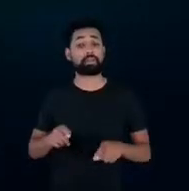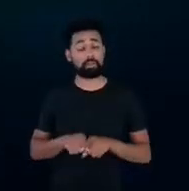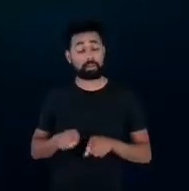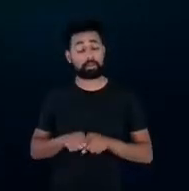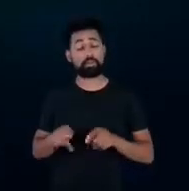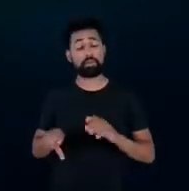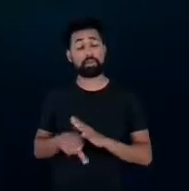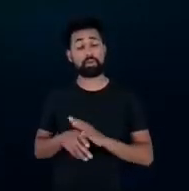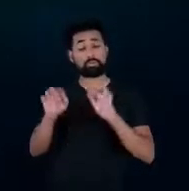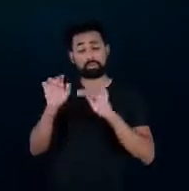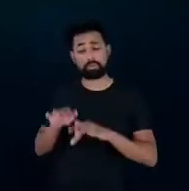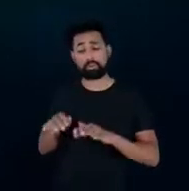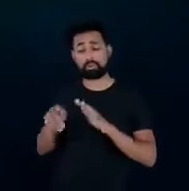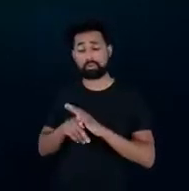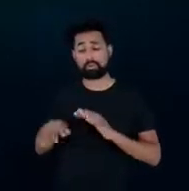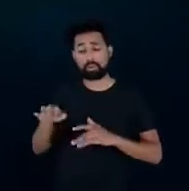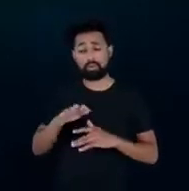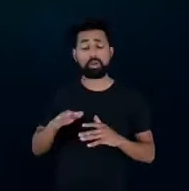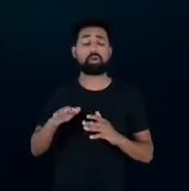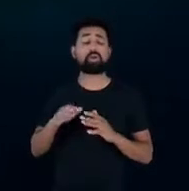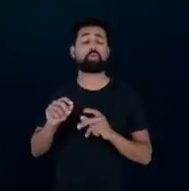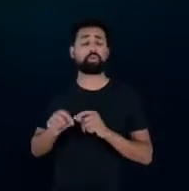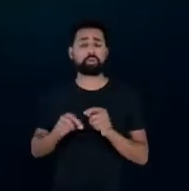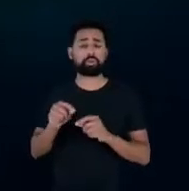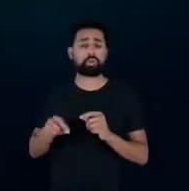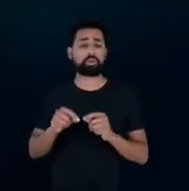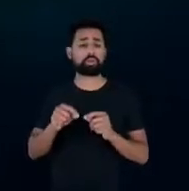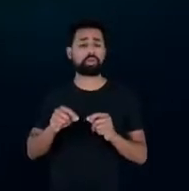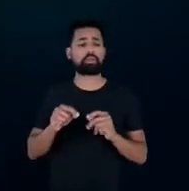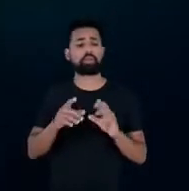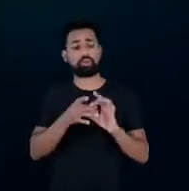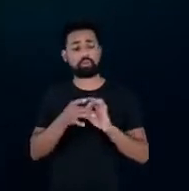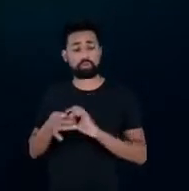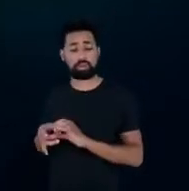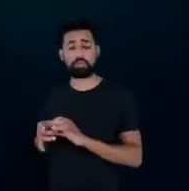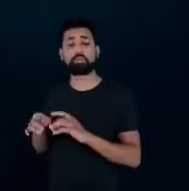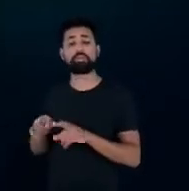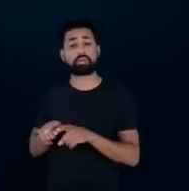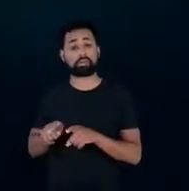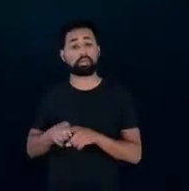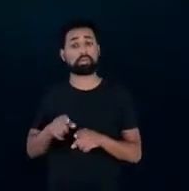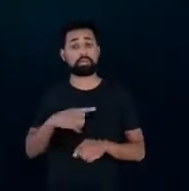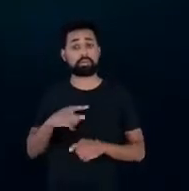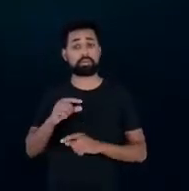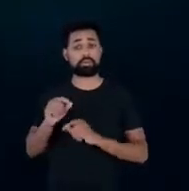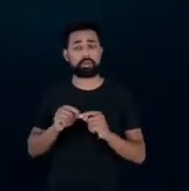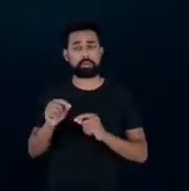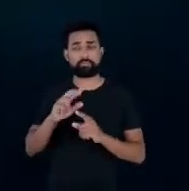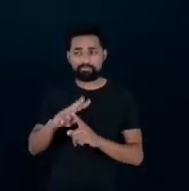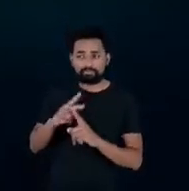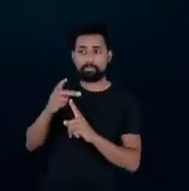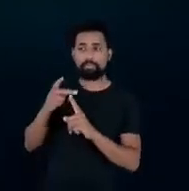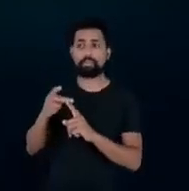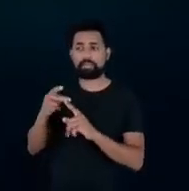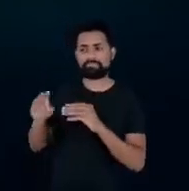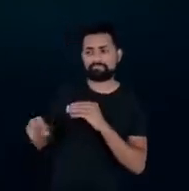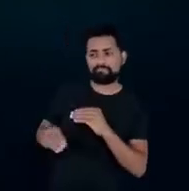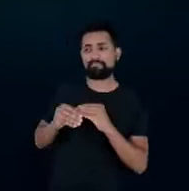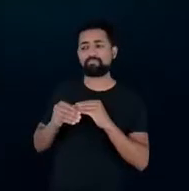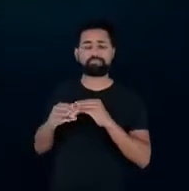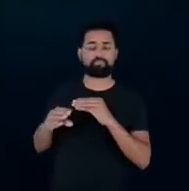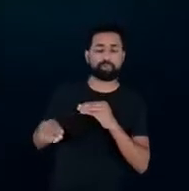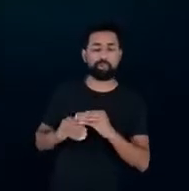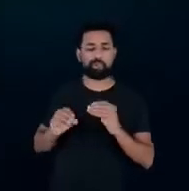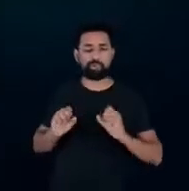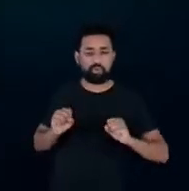contexto da eficiência energética, ela tem um plus, um adicional de reforçar